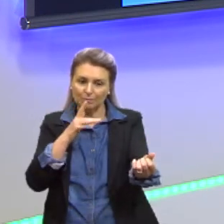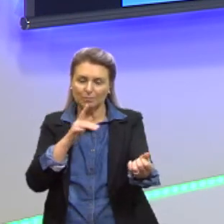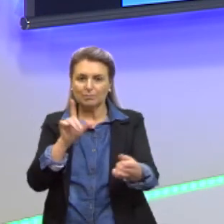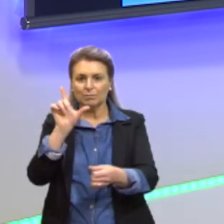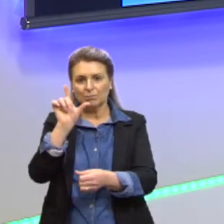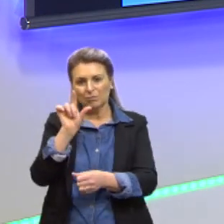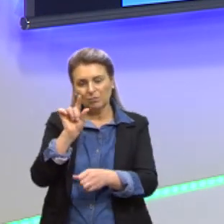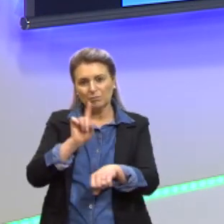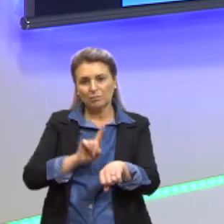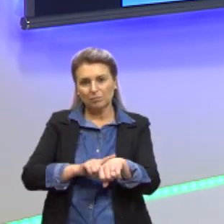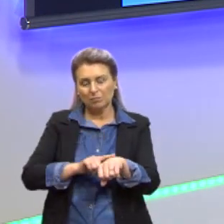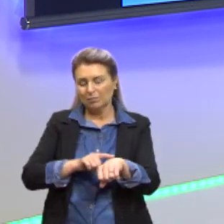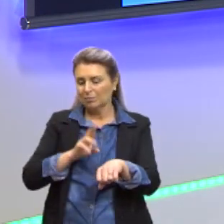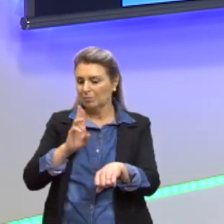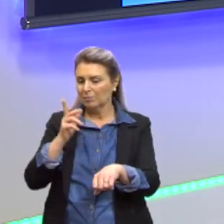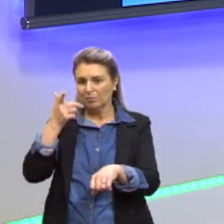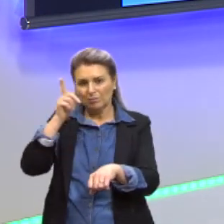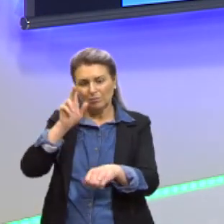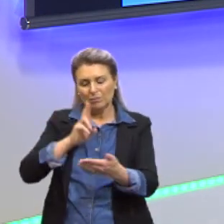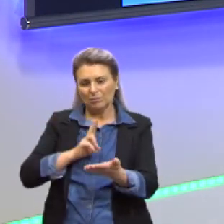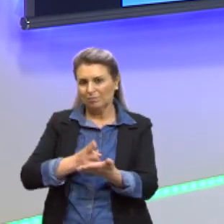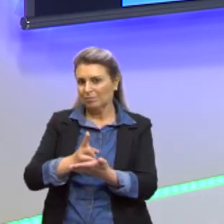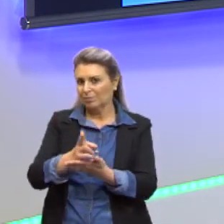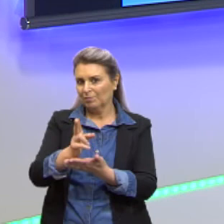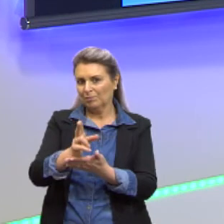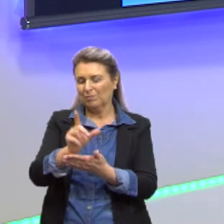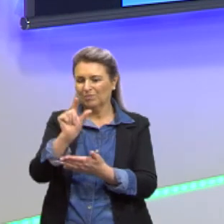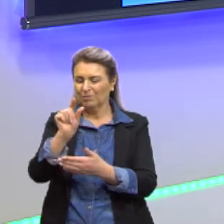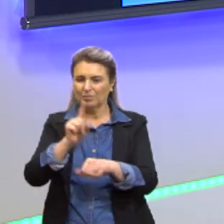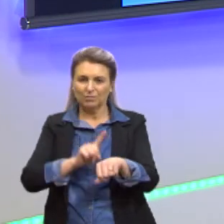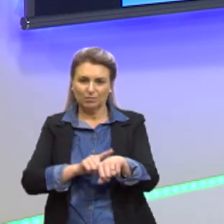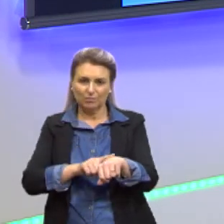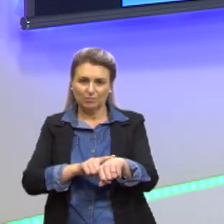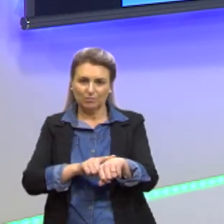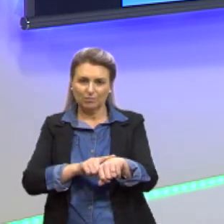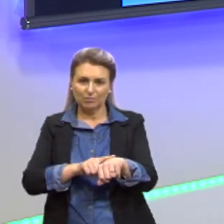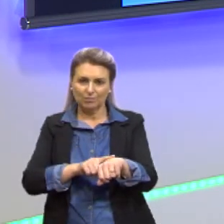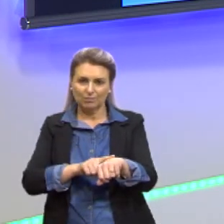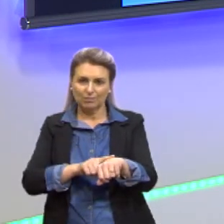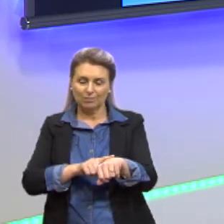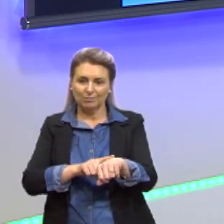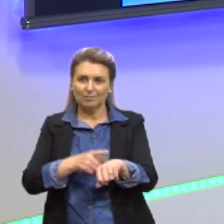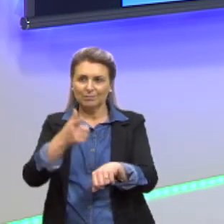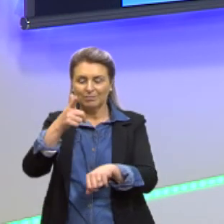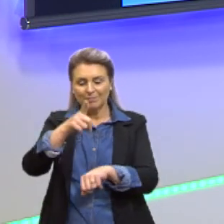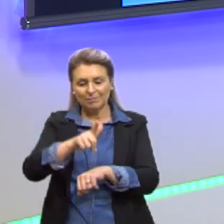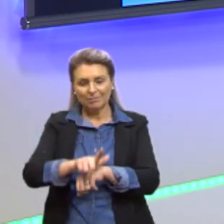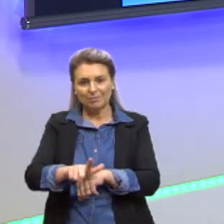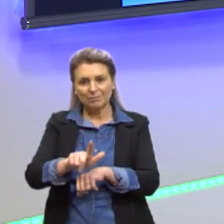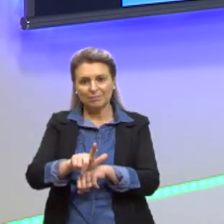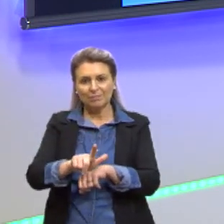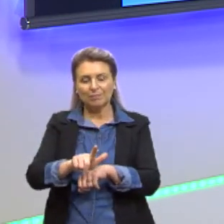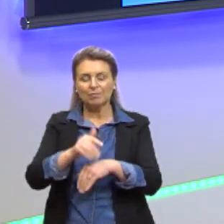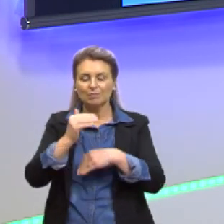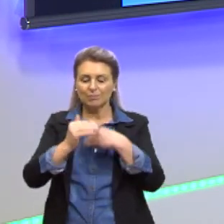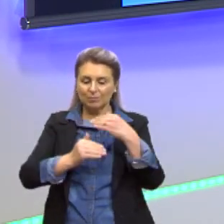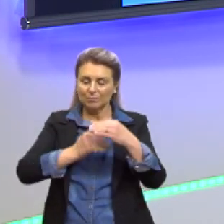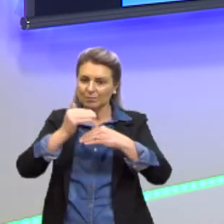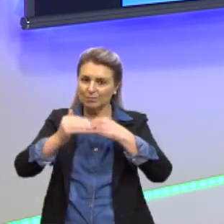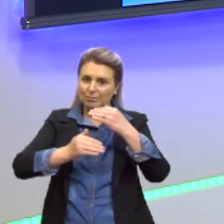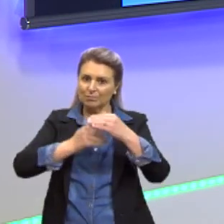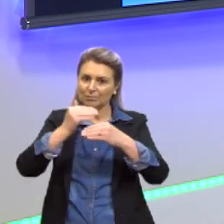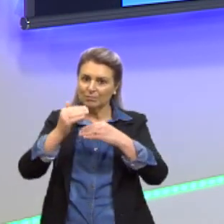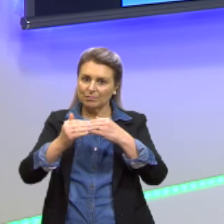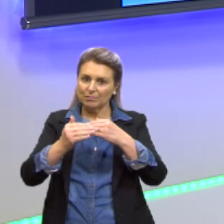continuar com isso, foi por um período muito curto, tá? Então, novamente, esses processos são